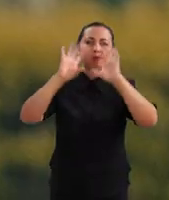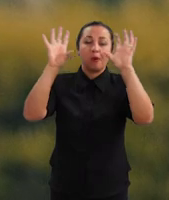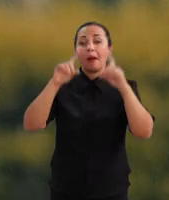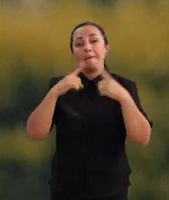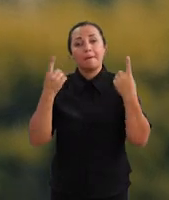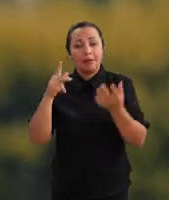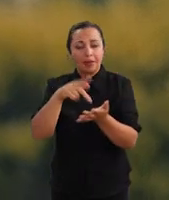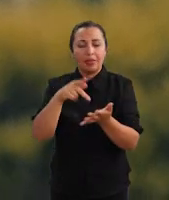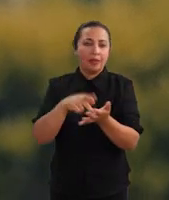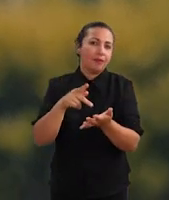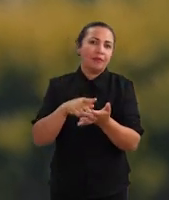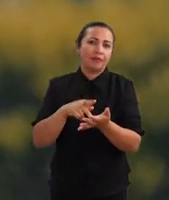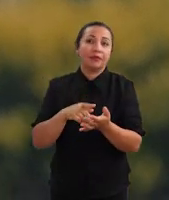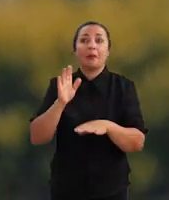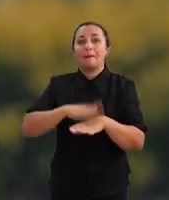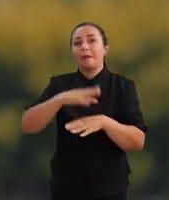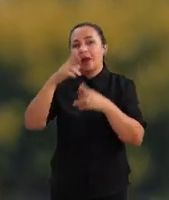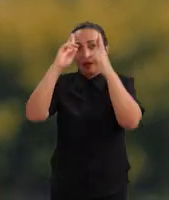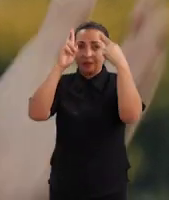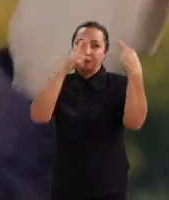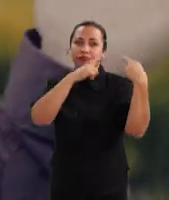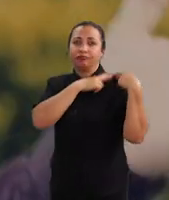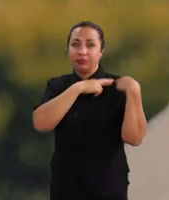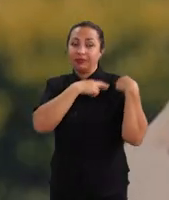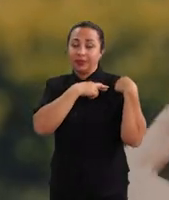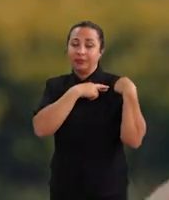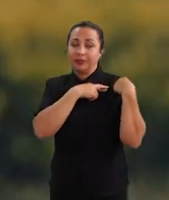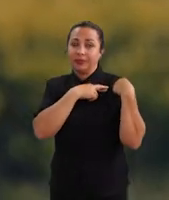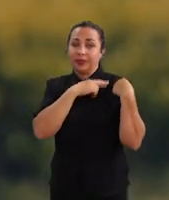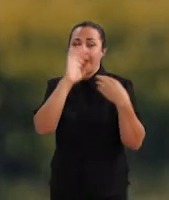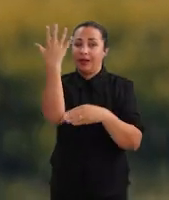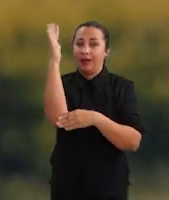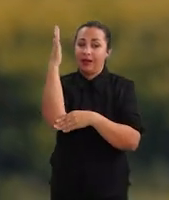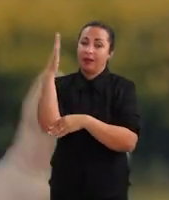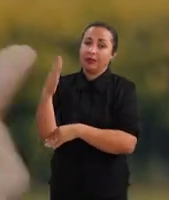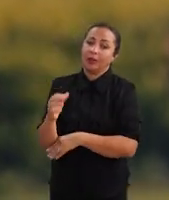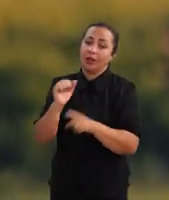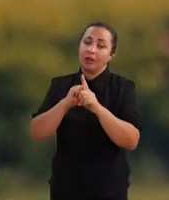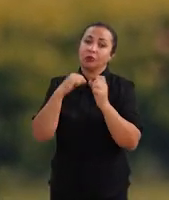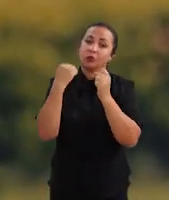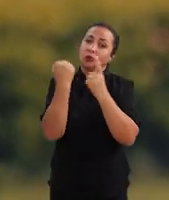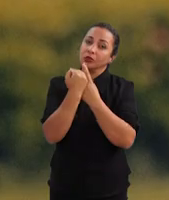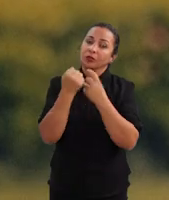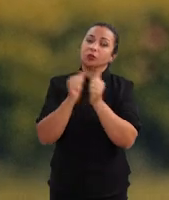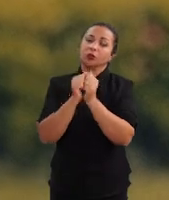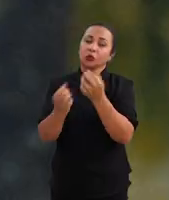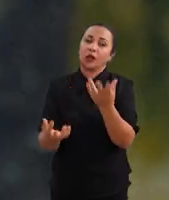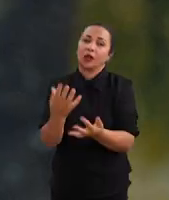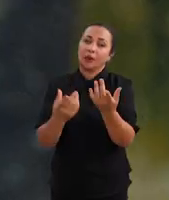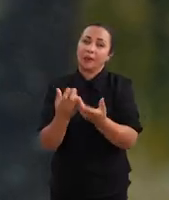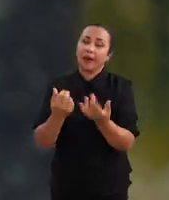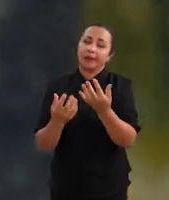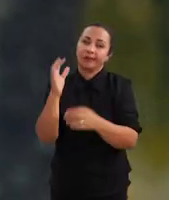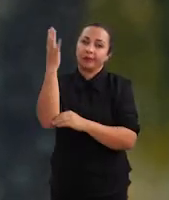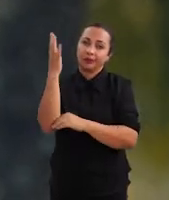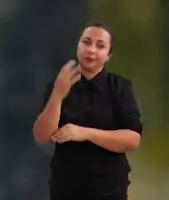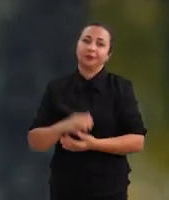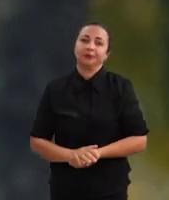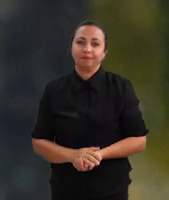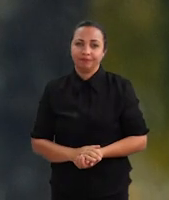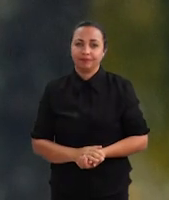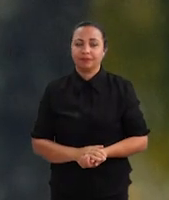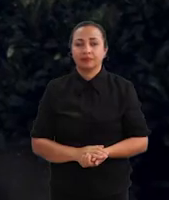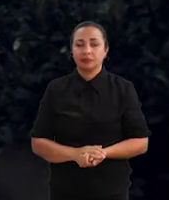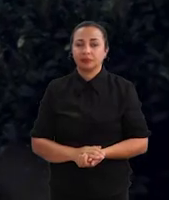cima. Mas, na verdade, o maior responsável é o desmatamento associado às queimadas e aos incêndios florestais.